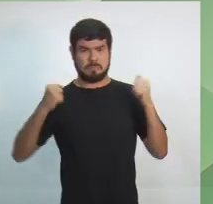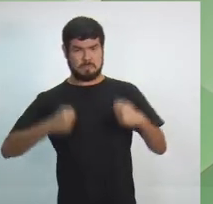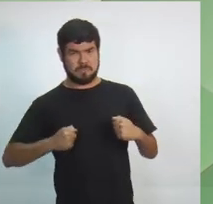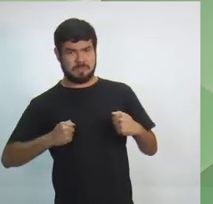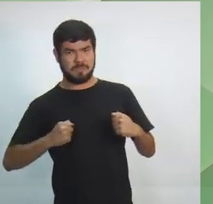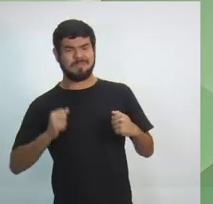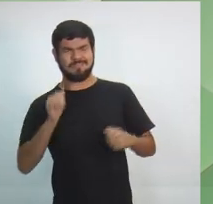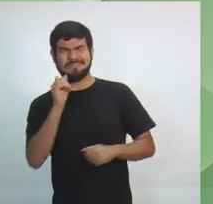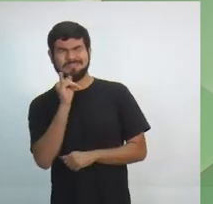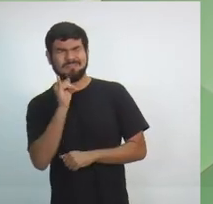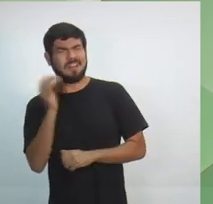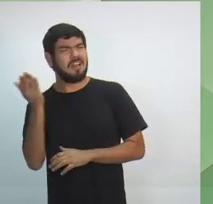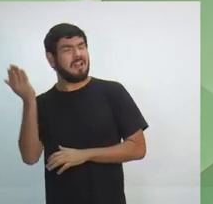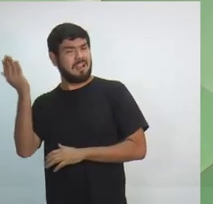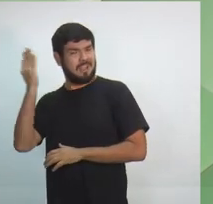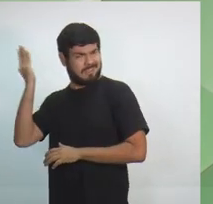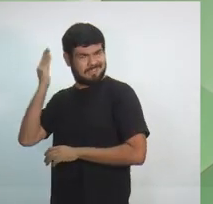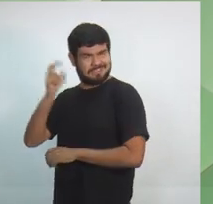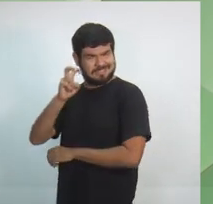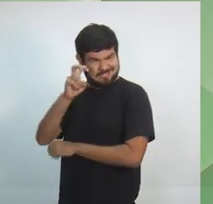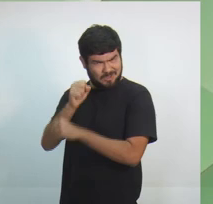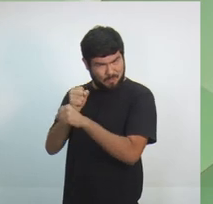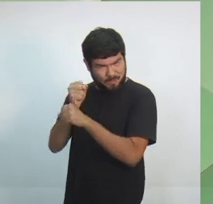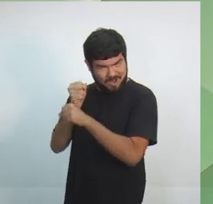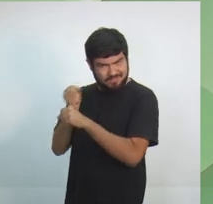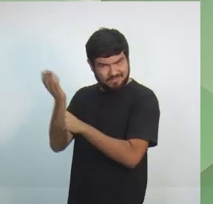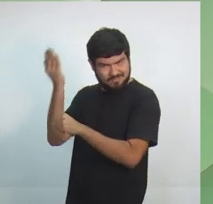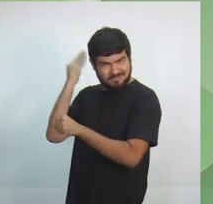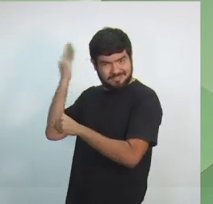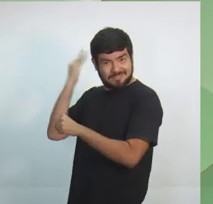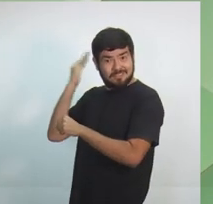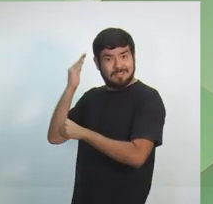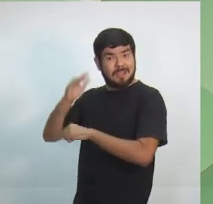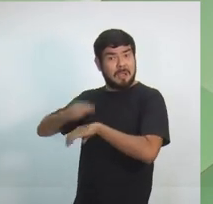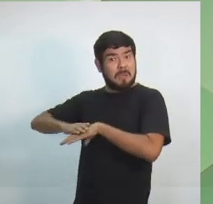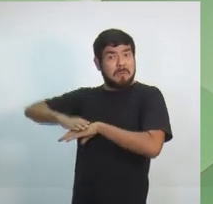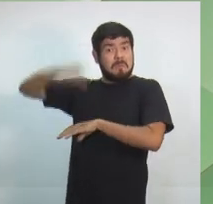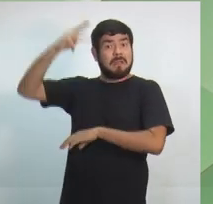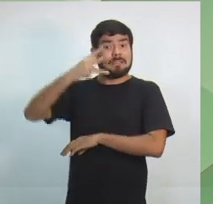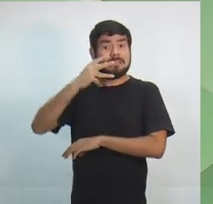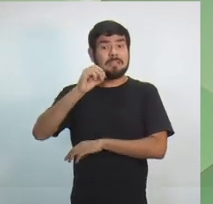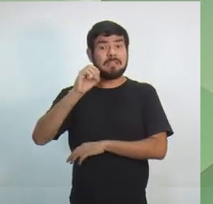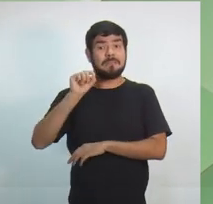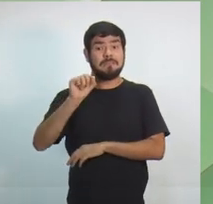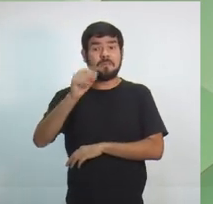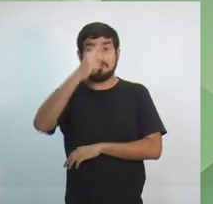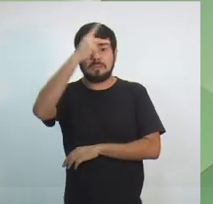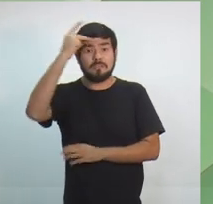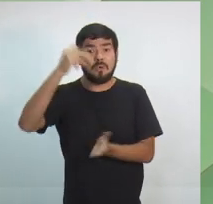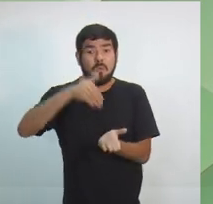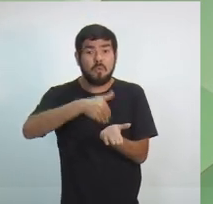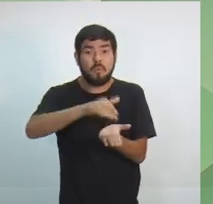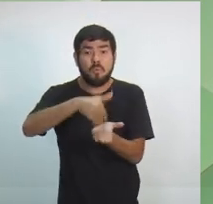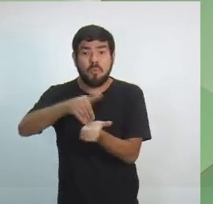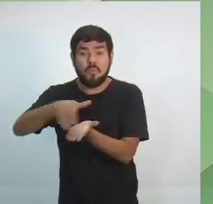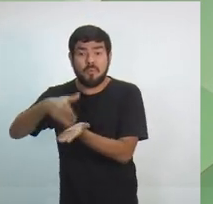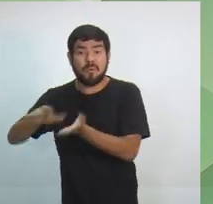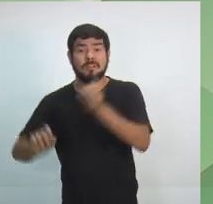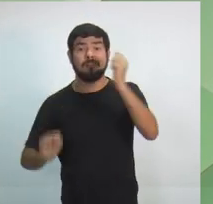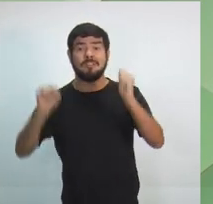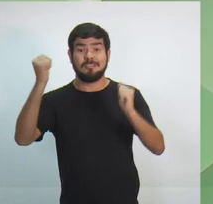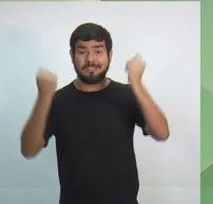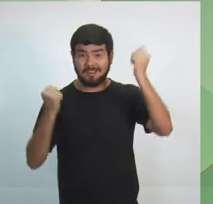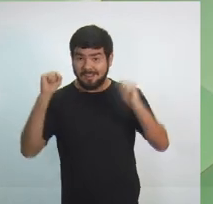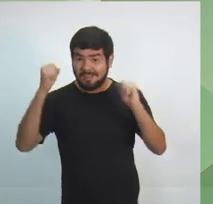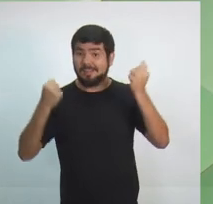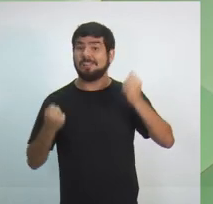para você ter uma ideia, nos últimos cinco anos, como bem mostrou a reportagem, mais de 30 mil pessoas foram demitidas do polo industrial de Manaus.